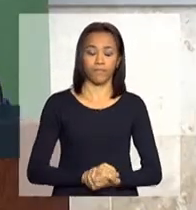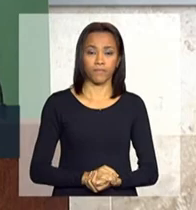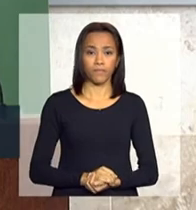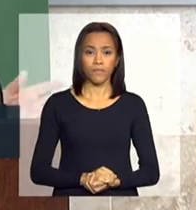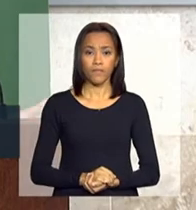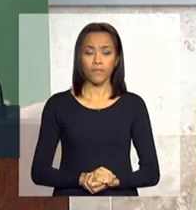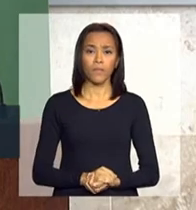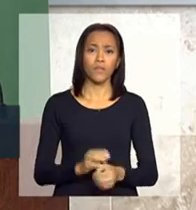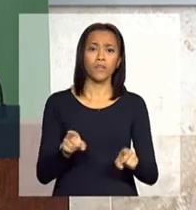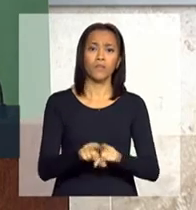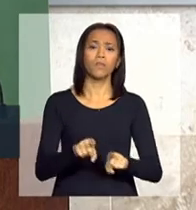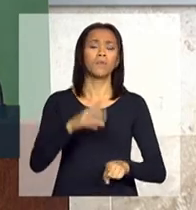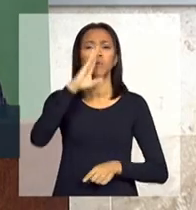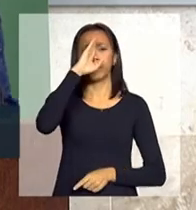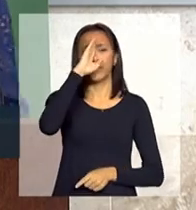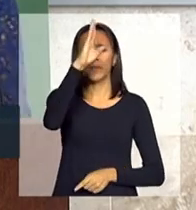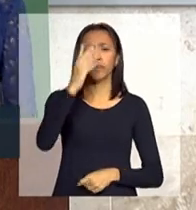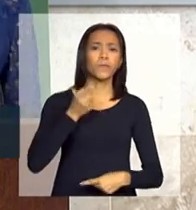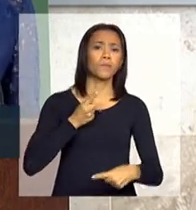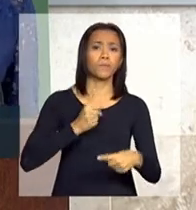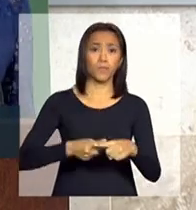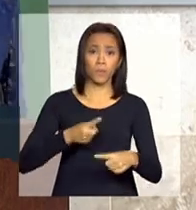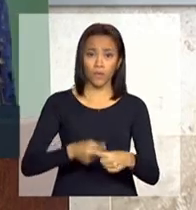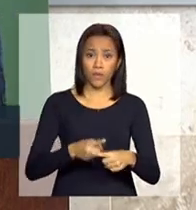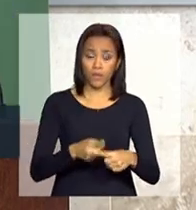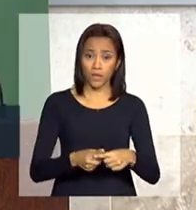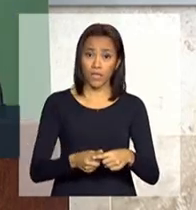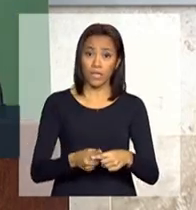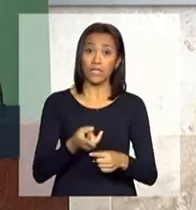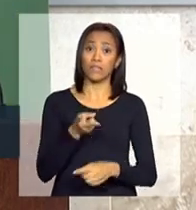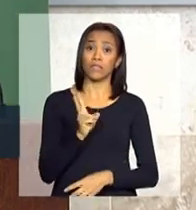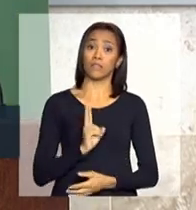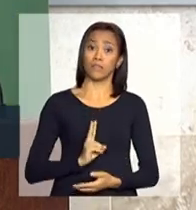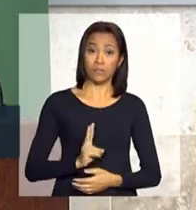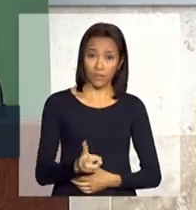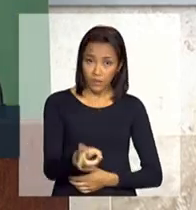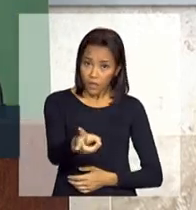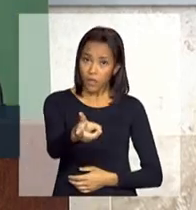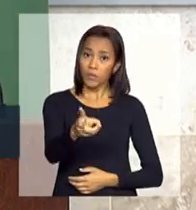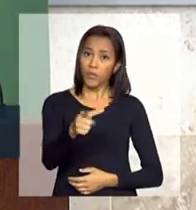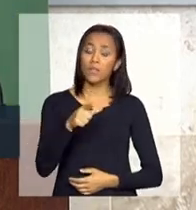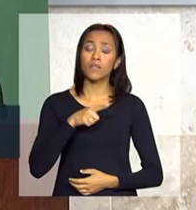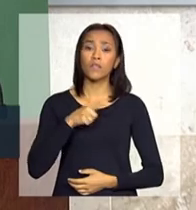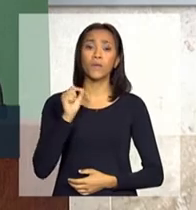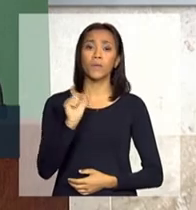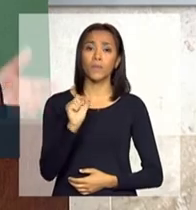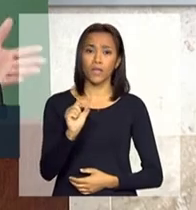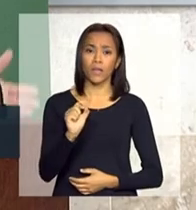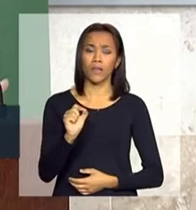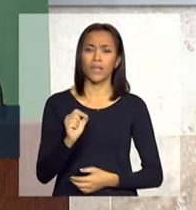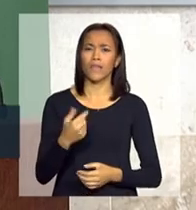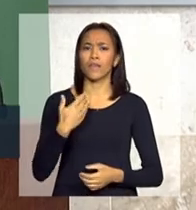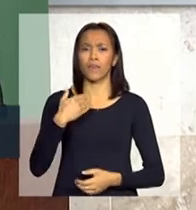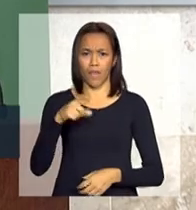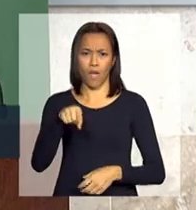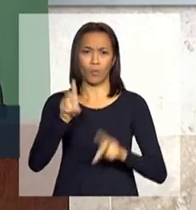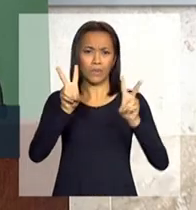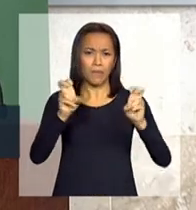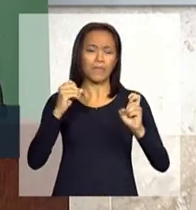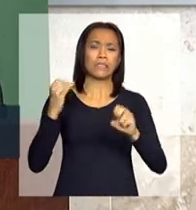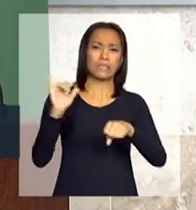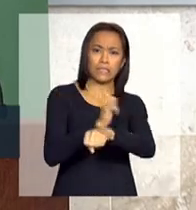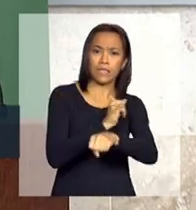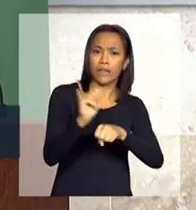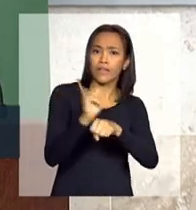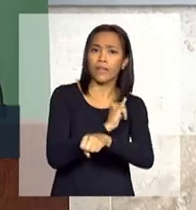E, principalmente, porque esse encontro ocorre sob a bandeira de uma questão que eu considero estratégica para o Brasil,